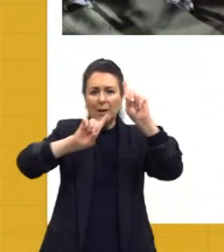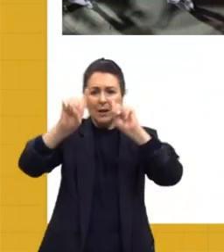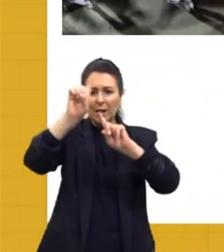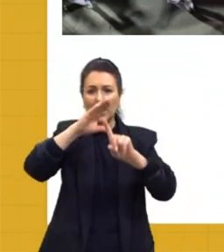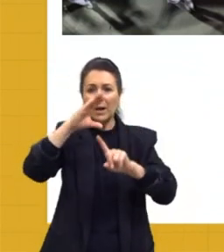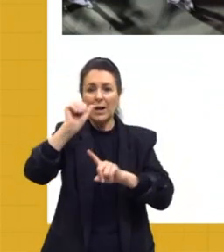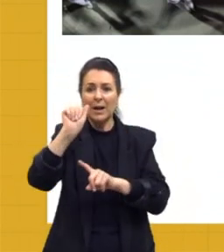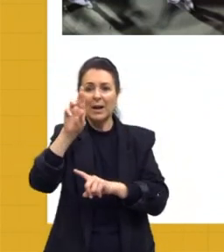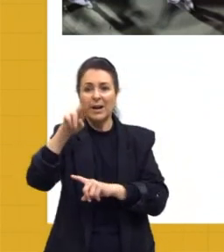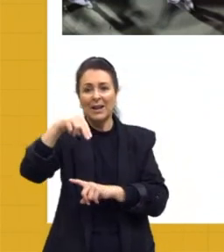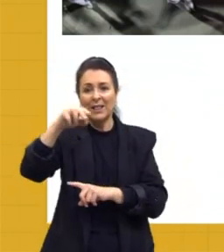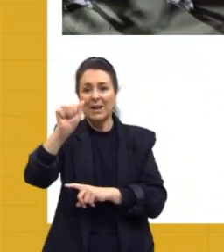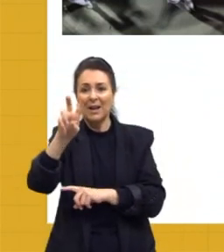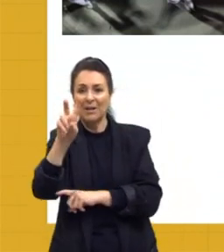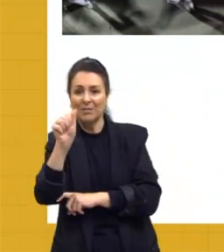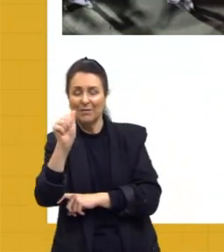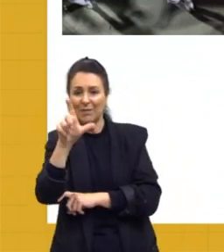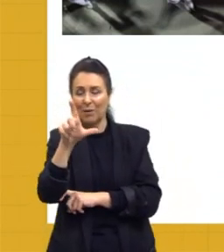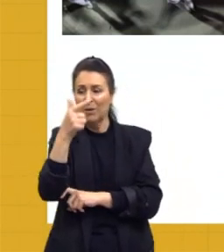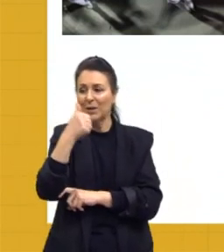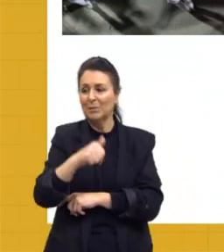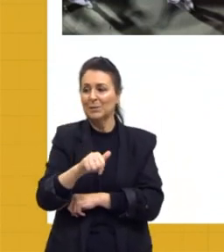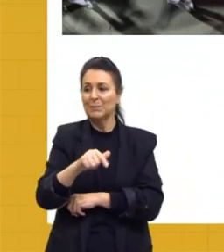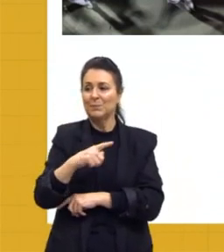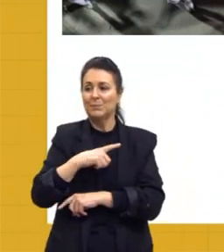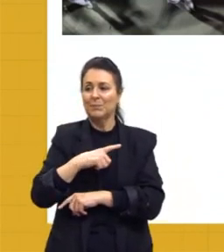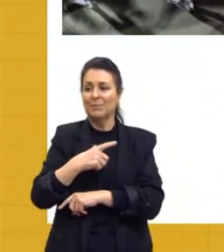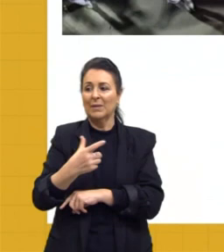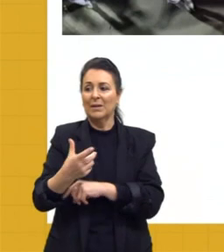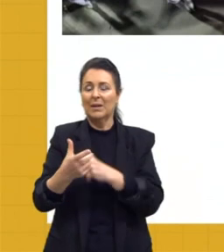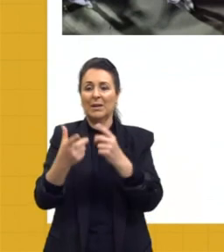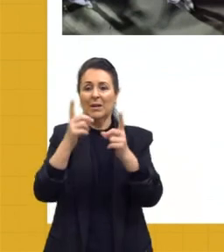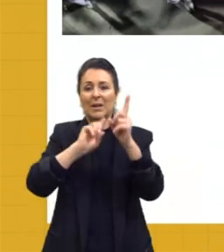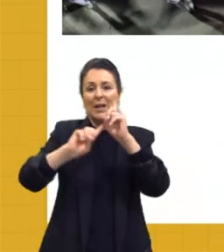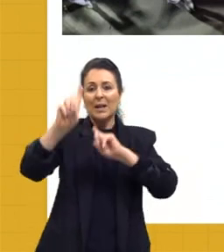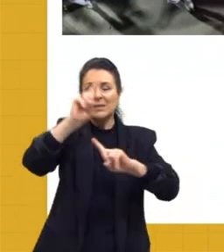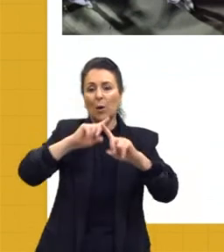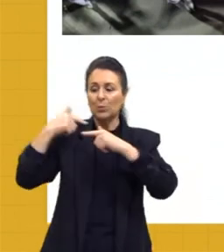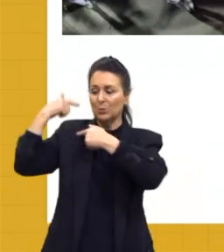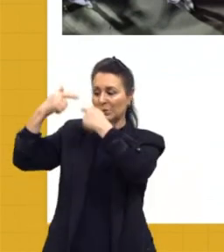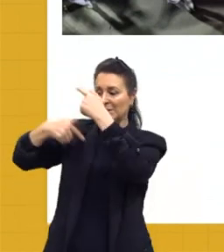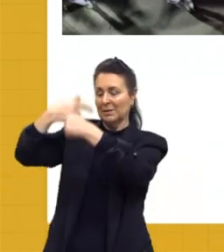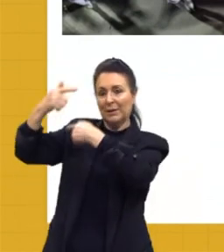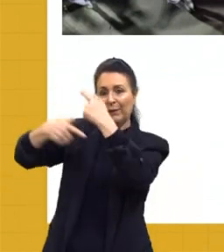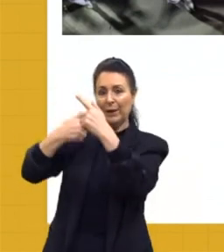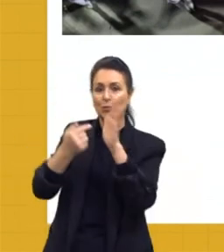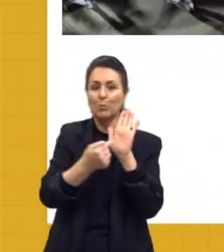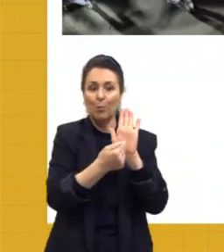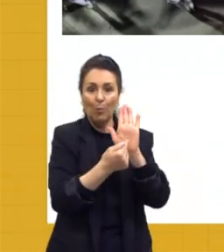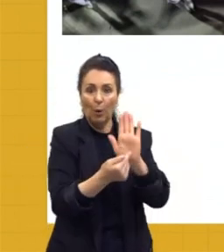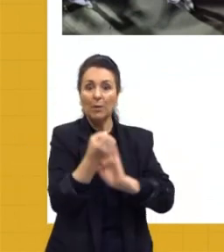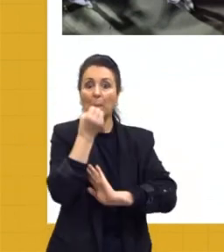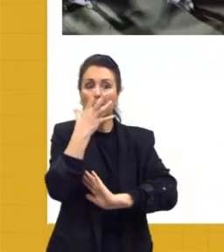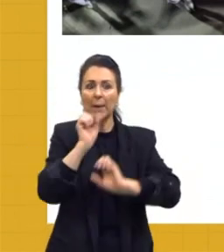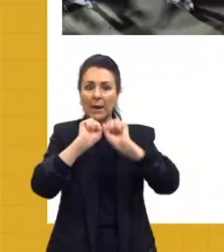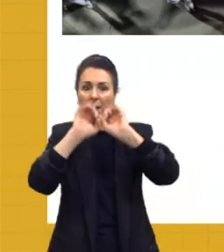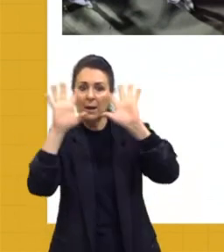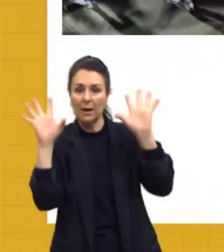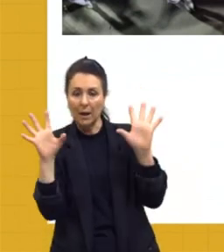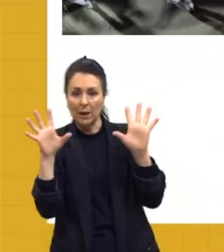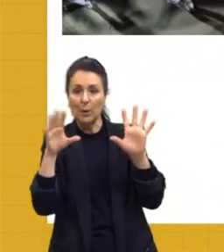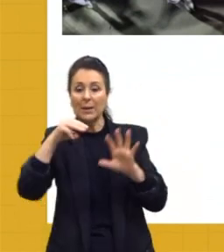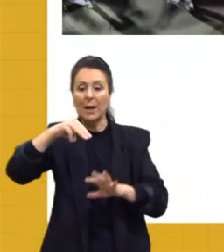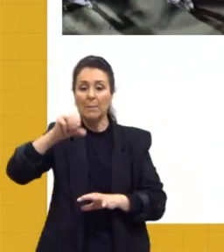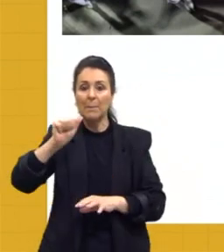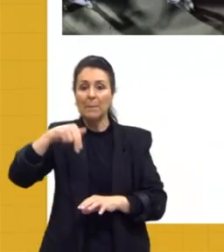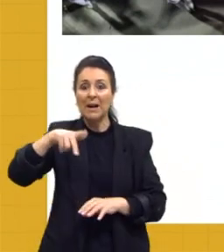das pessoas que eram escravizadas e seus descendentes. E o Carnaval da Mangueira de 2019